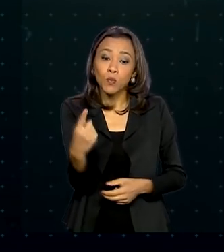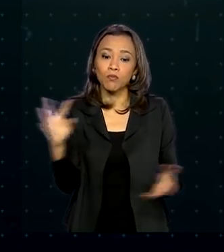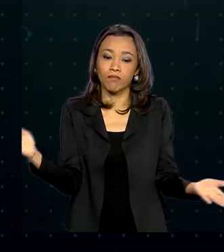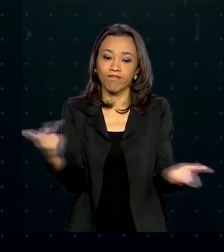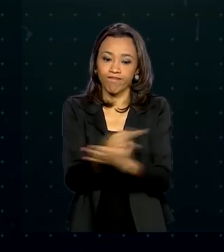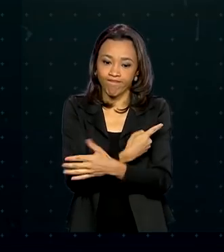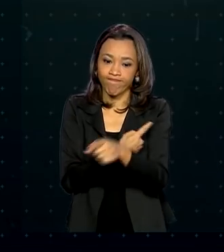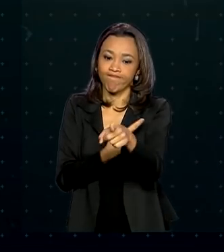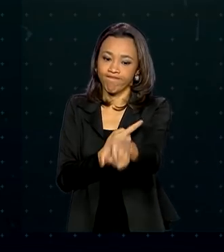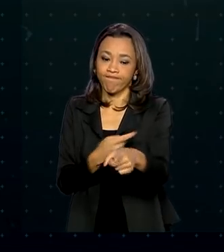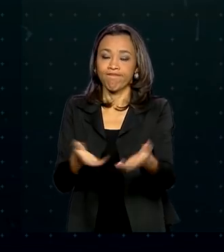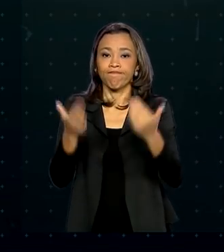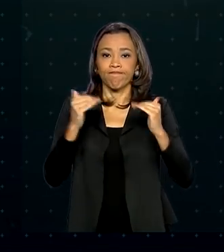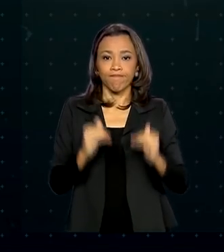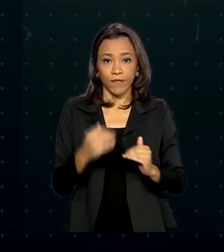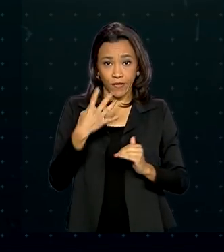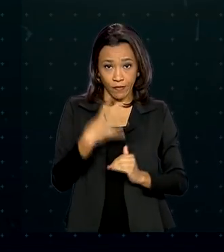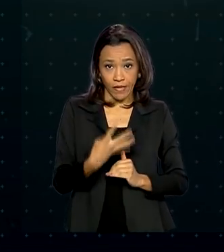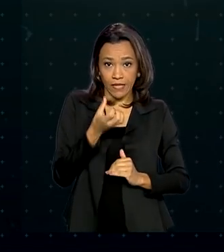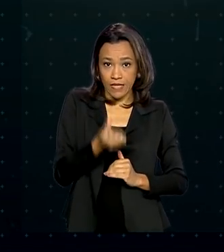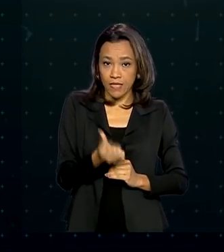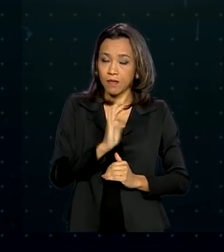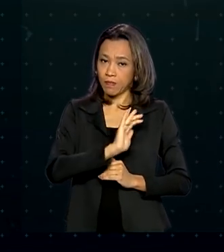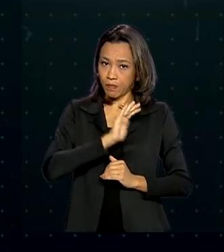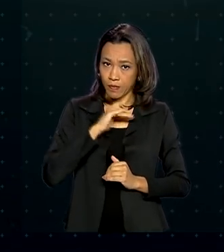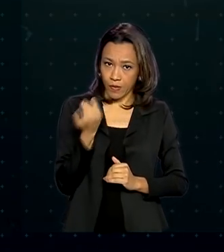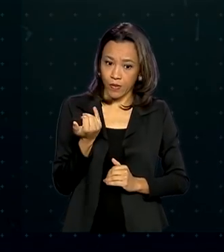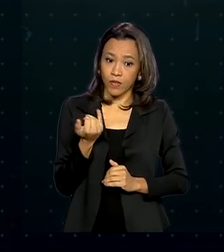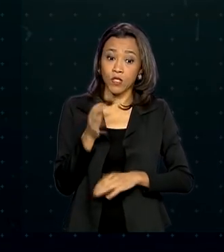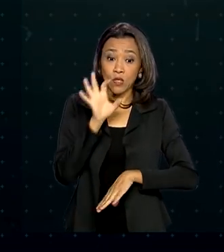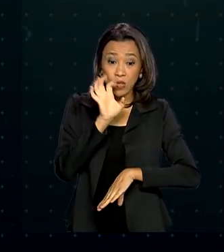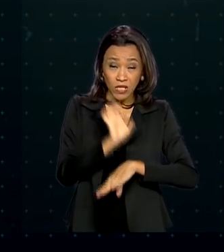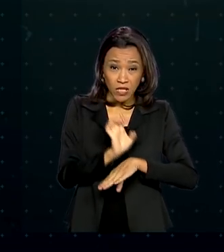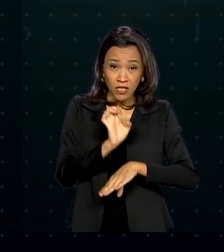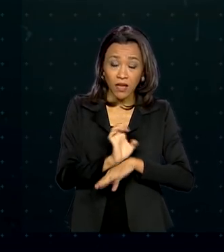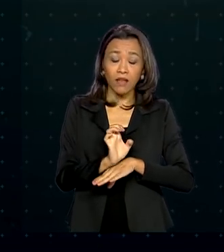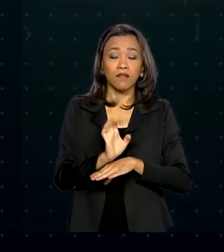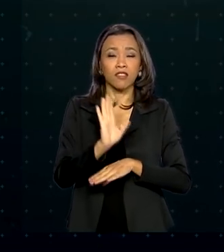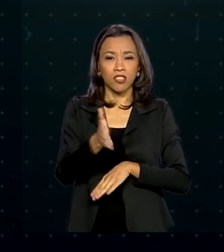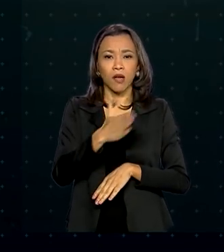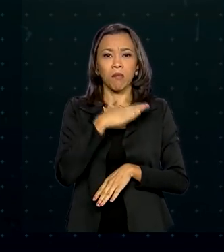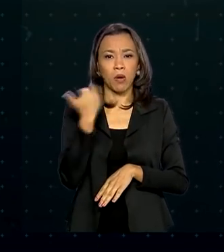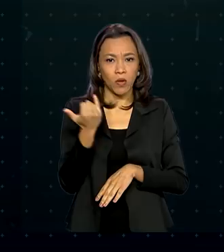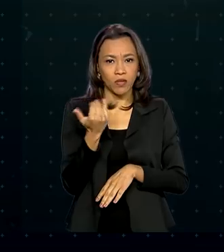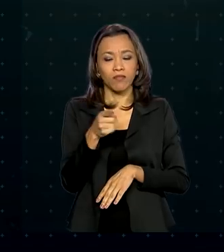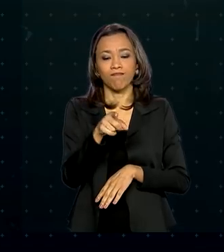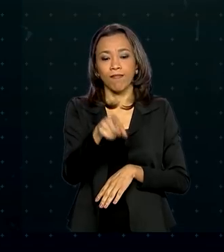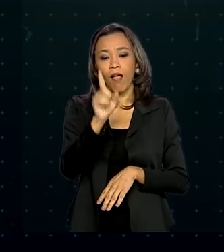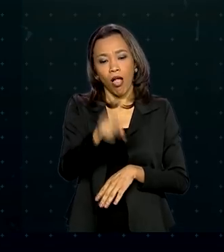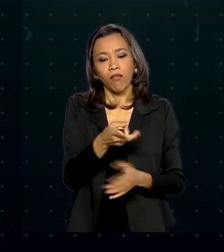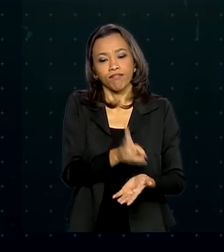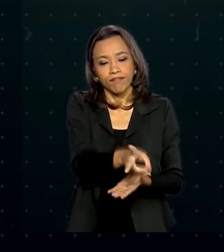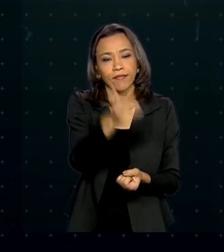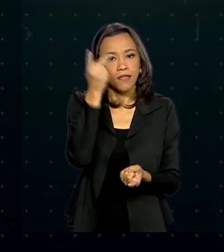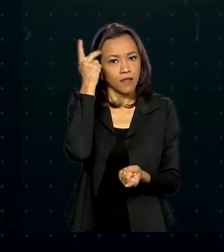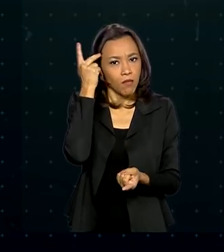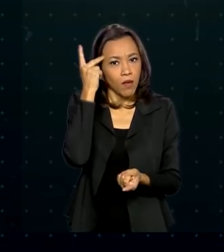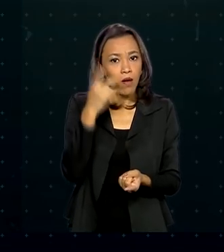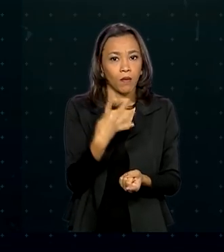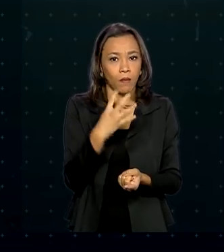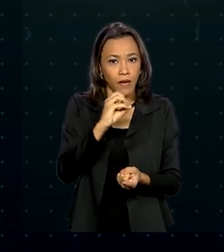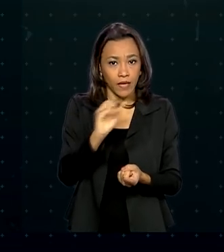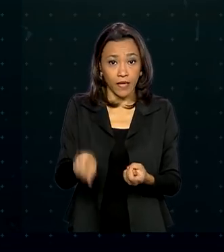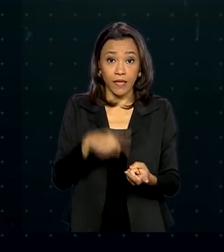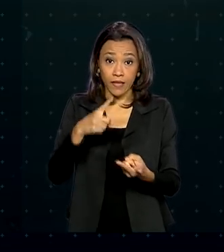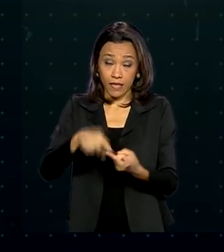todo o país e 46 mortes. Os estados que registram óbitos continuam sendo São Paulo, com 40,